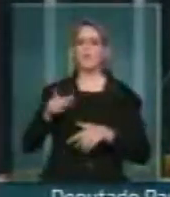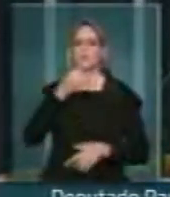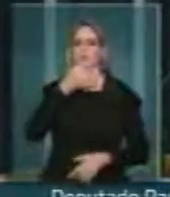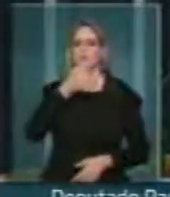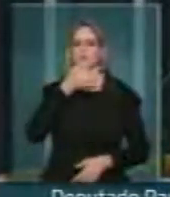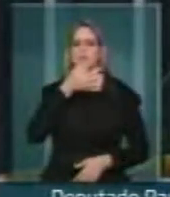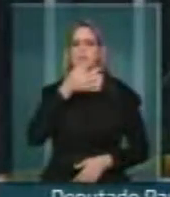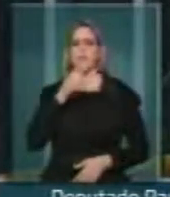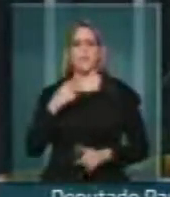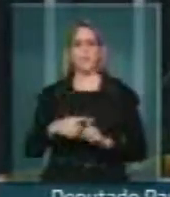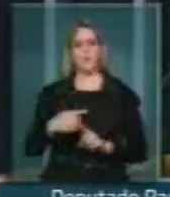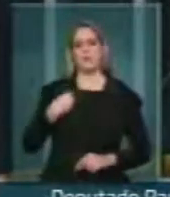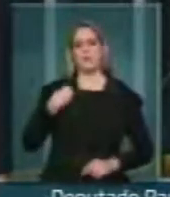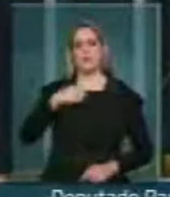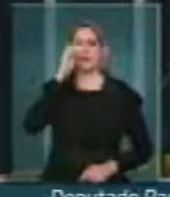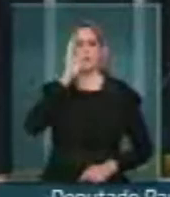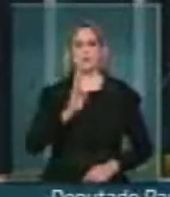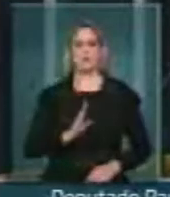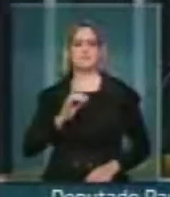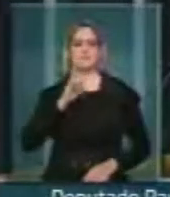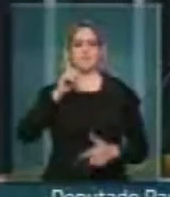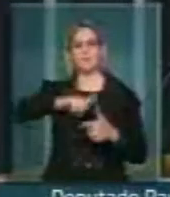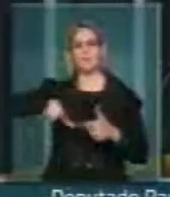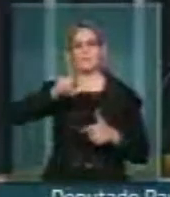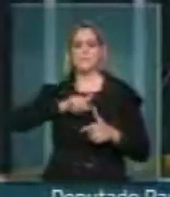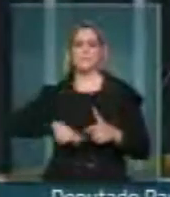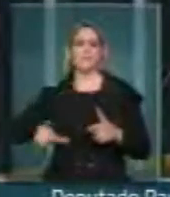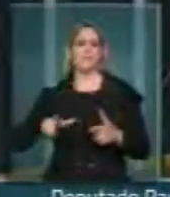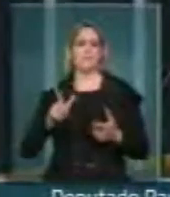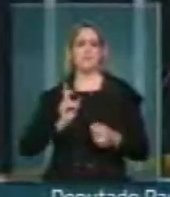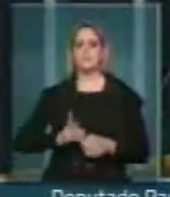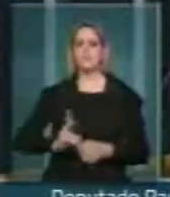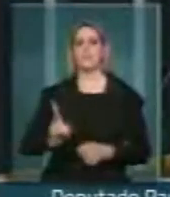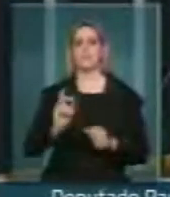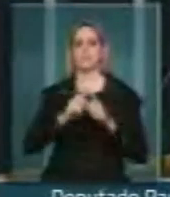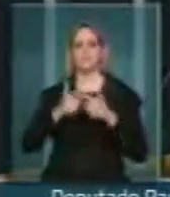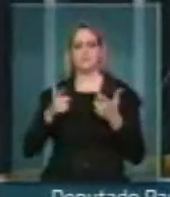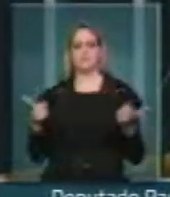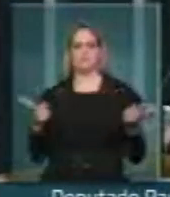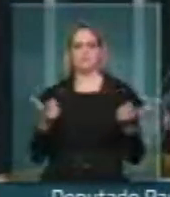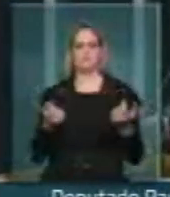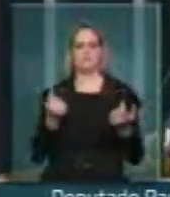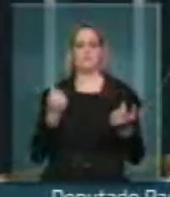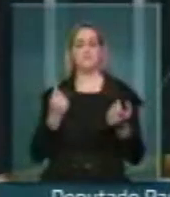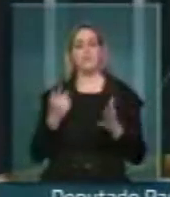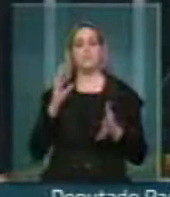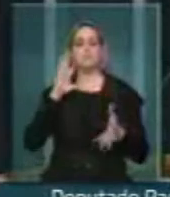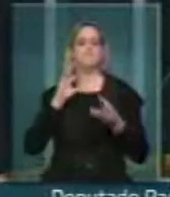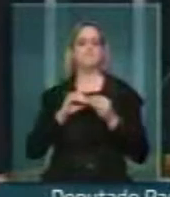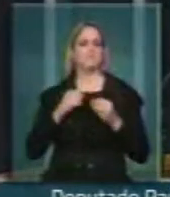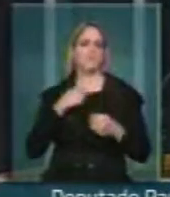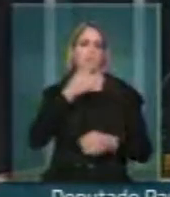país vive um ciclo virtuoso de abundante crescimento. A conclusão que eu chego